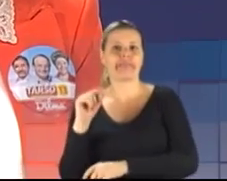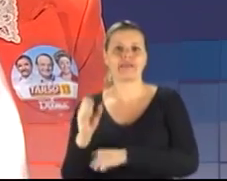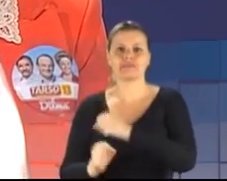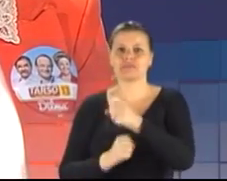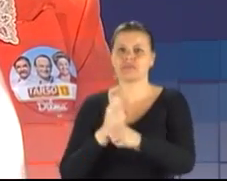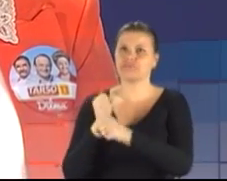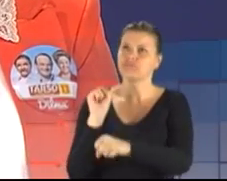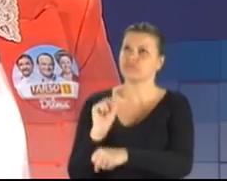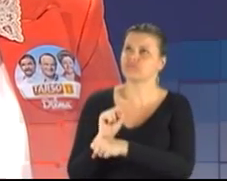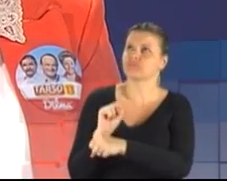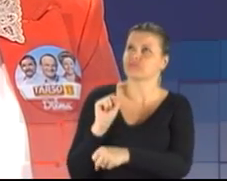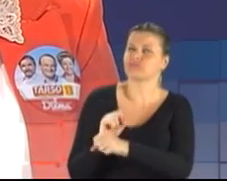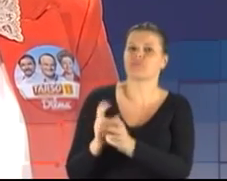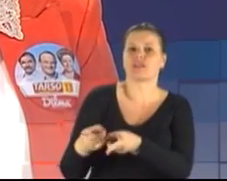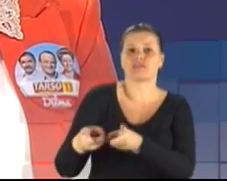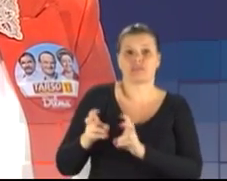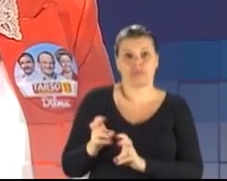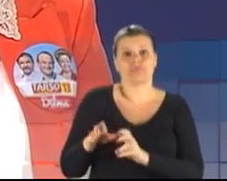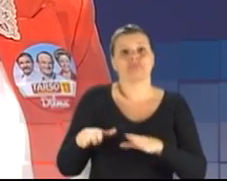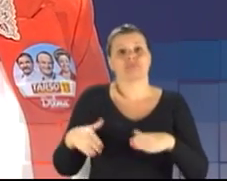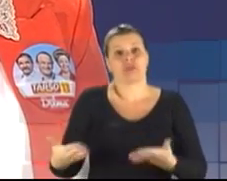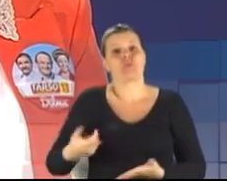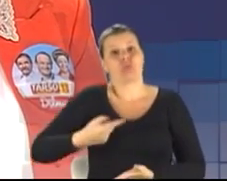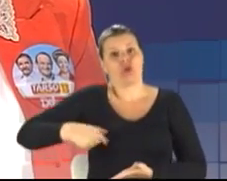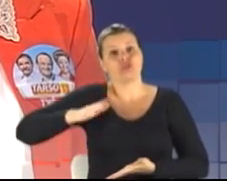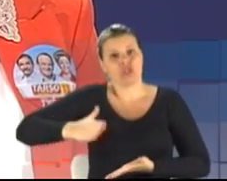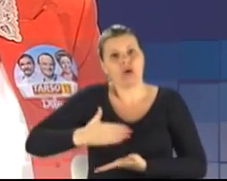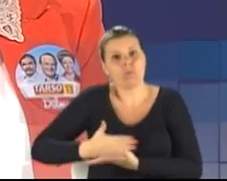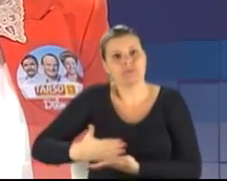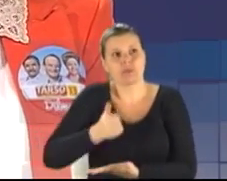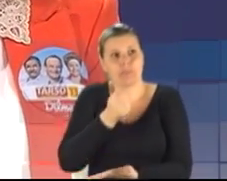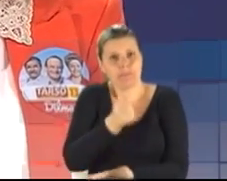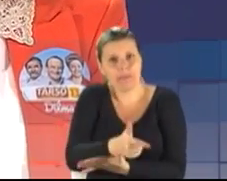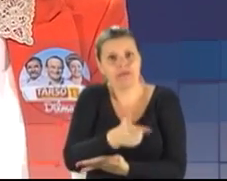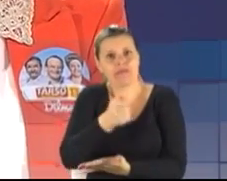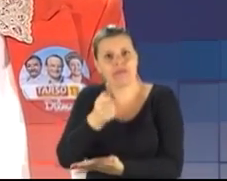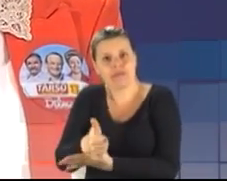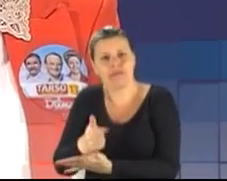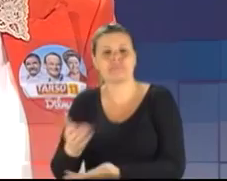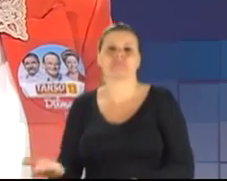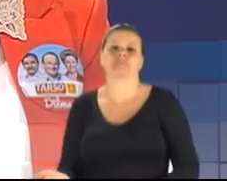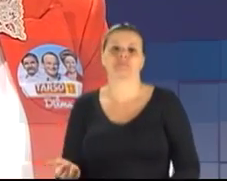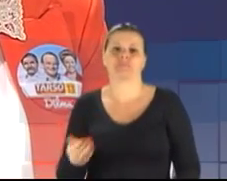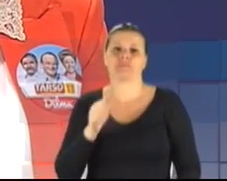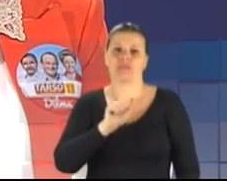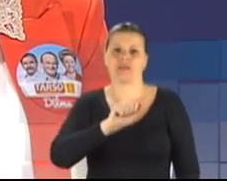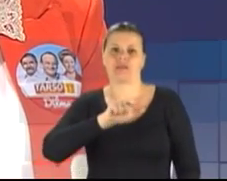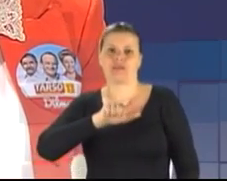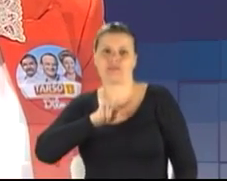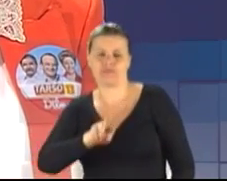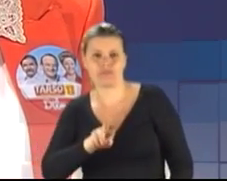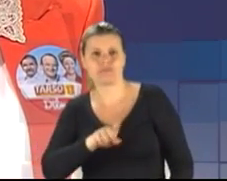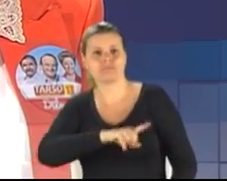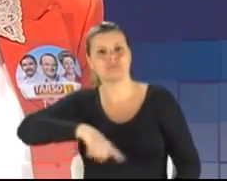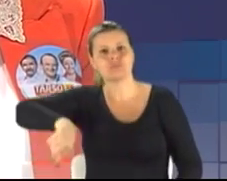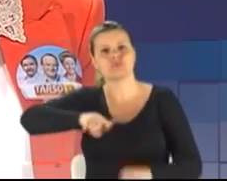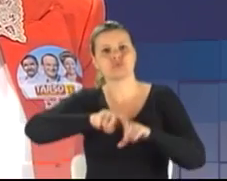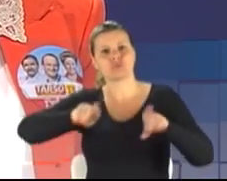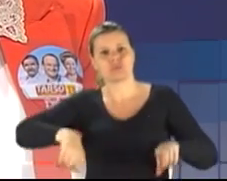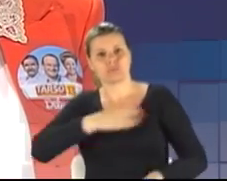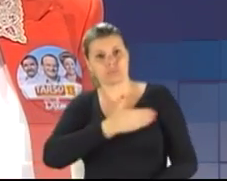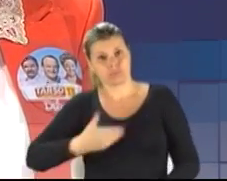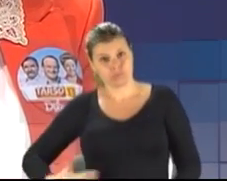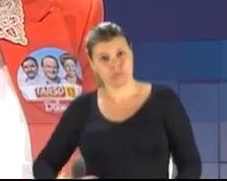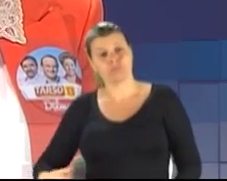estavam aguardando. Nós iniciamos o pagamento dos precatórios, das ARVs, para os servidores públicos. E os